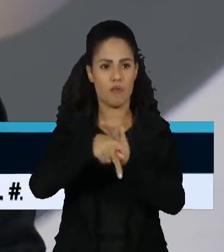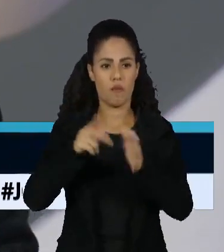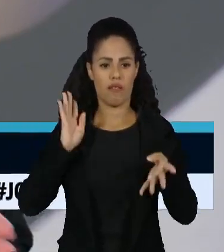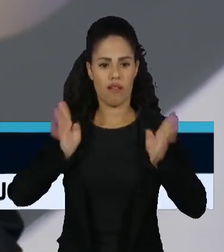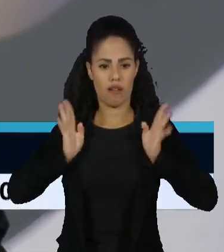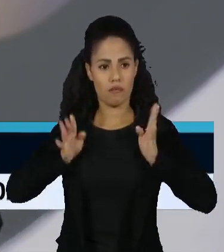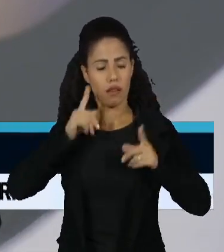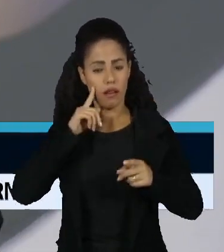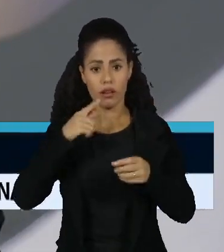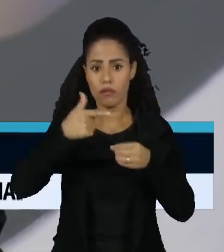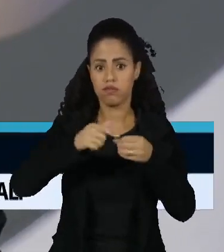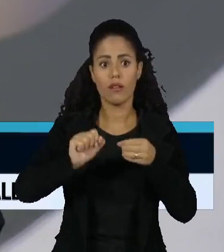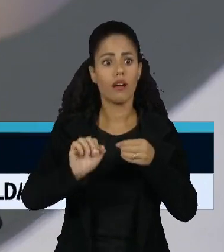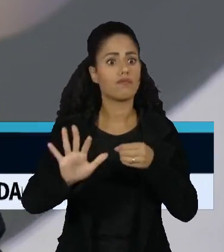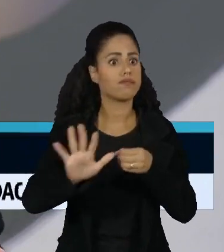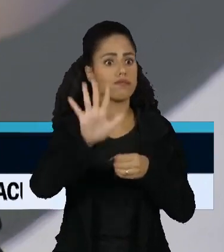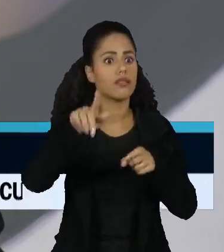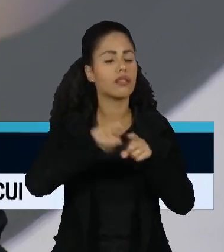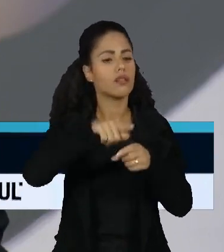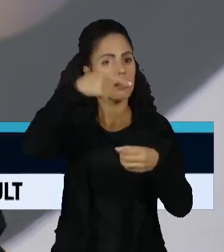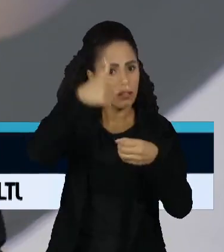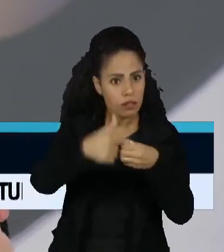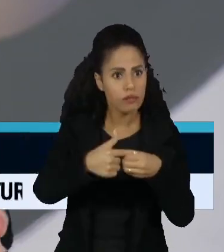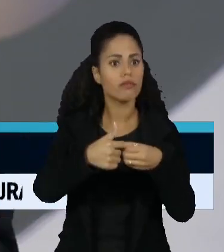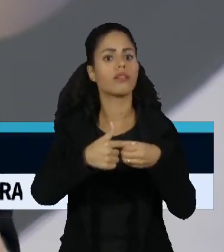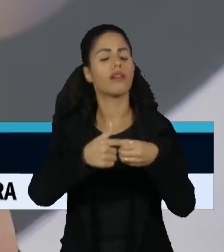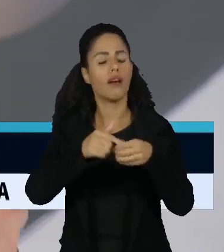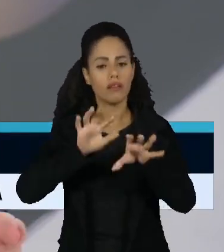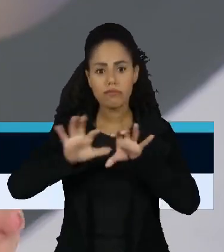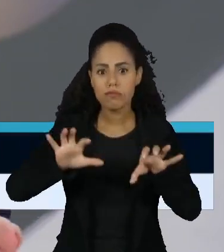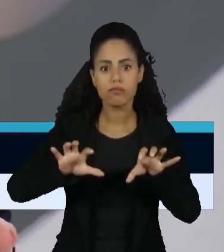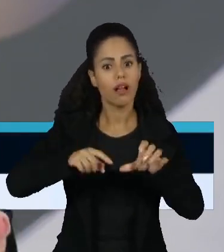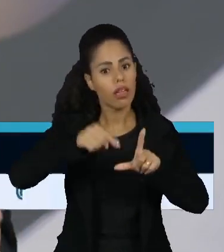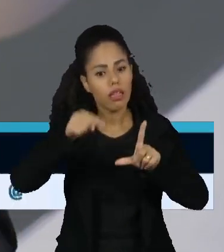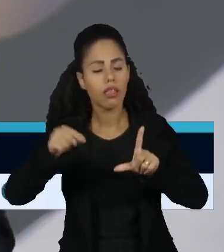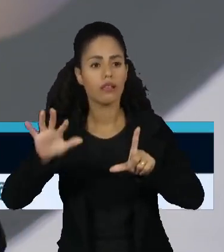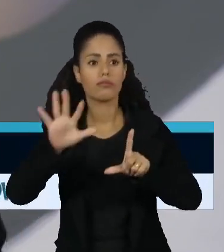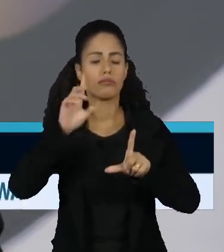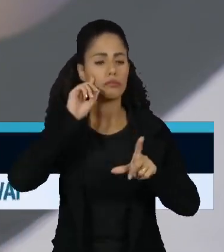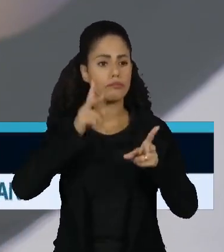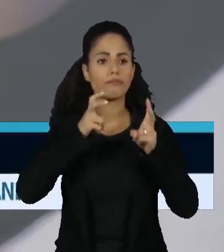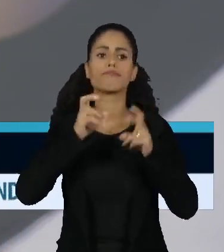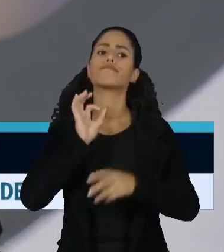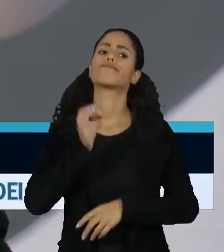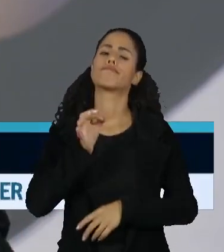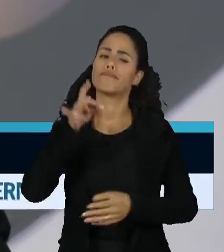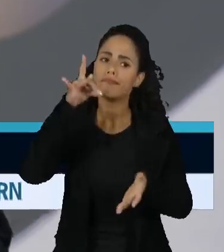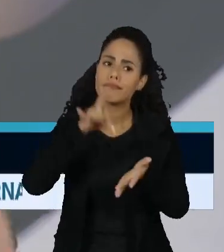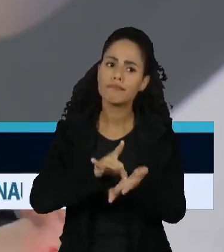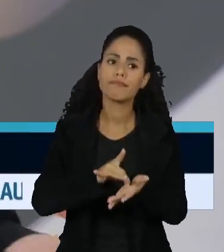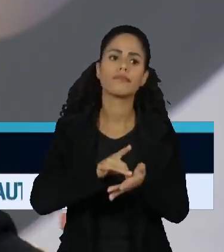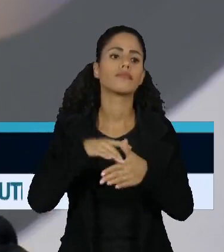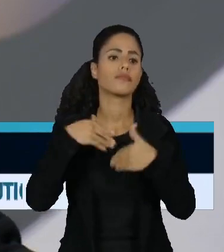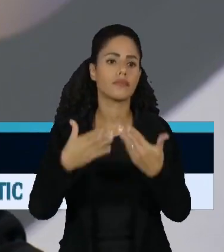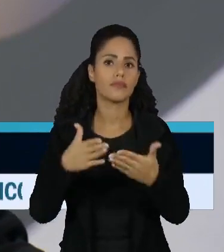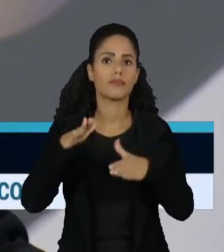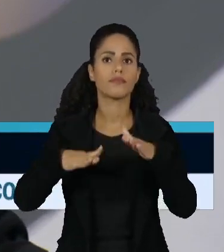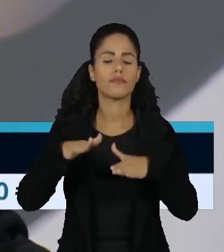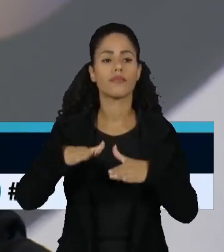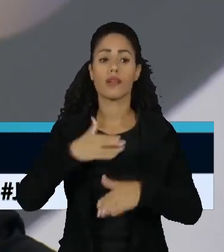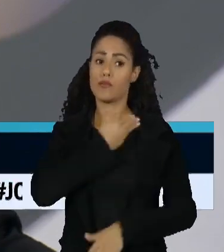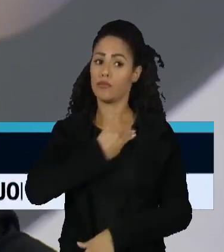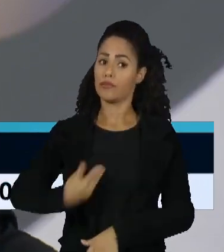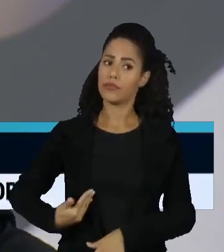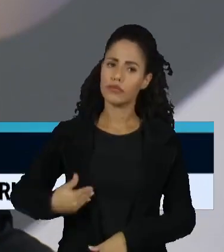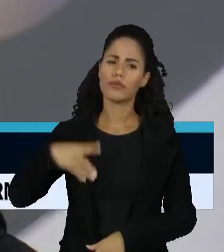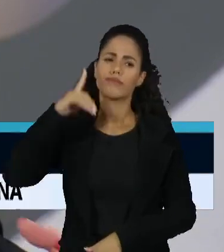semanas, o preço da gasolina sofreu pressões. Então, a gente continua vendo isso muito de perto. É que talvez o governo tenha